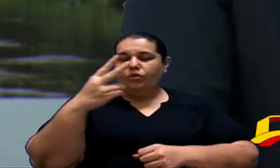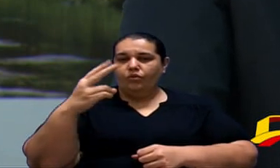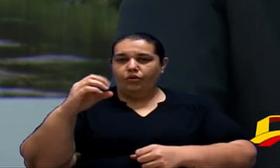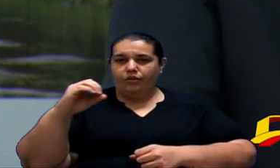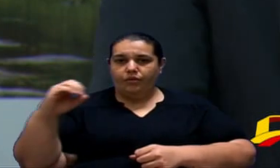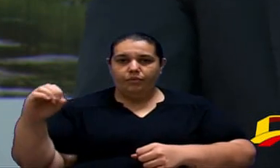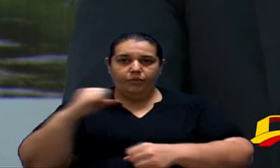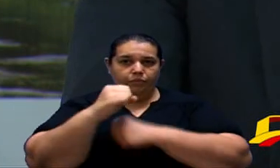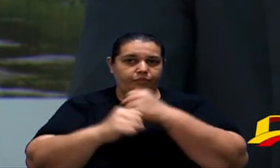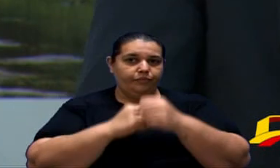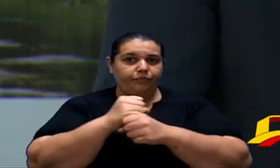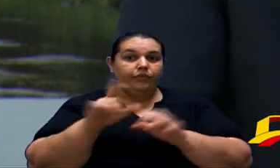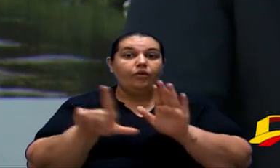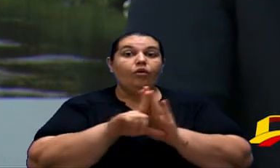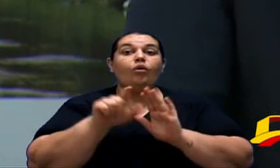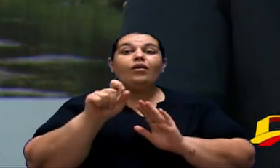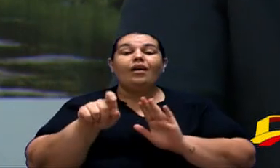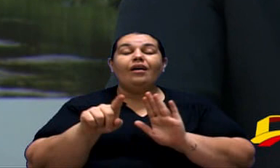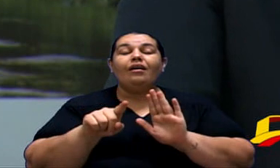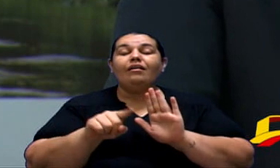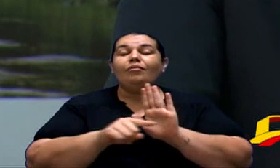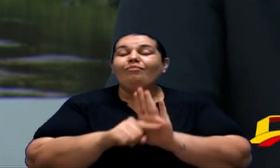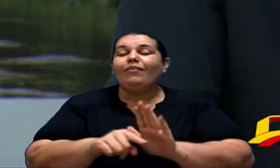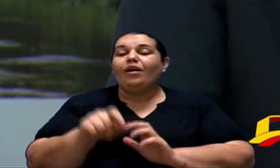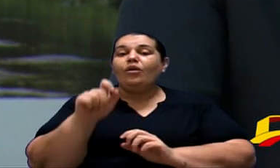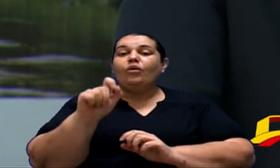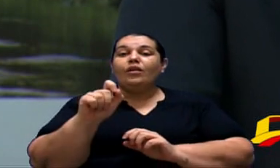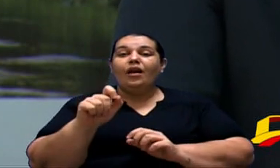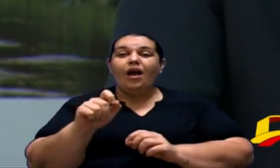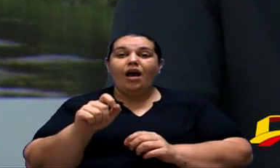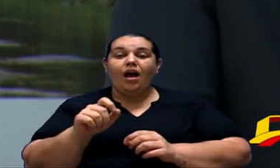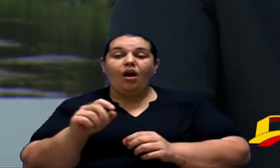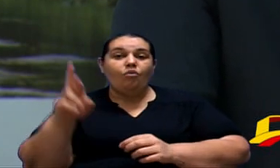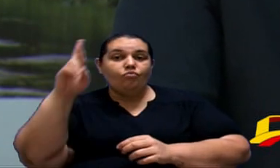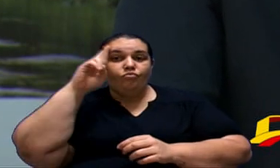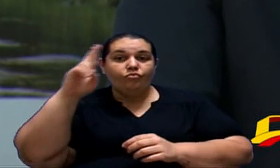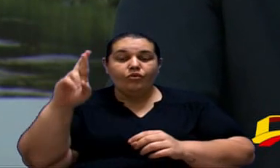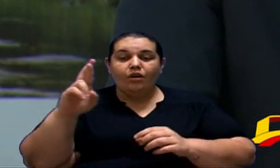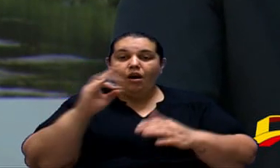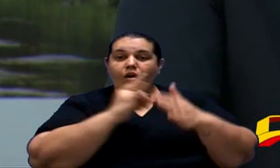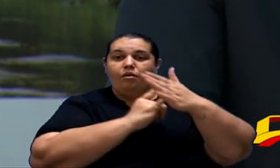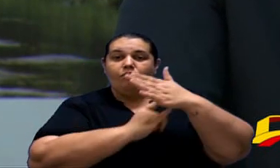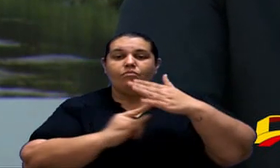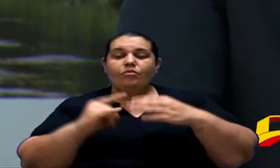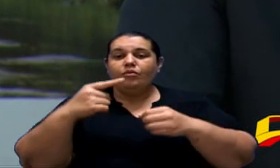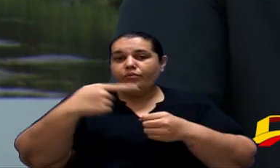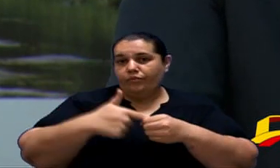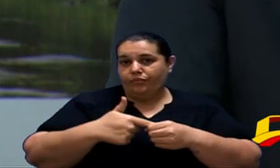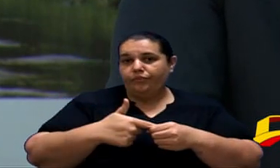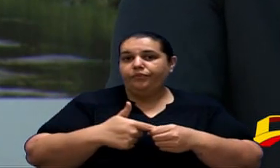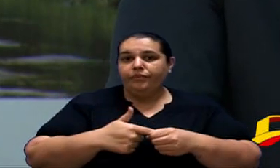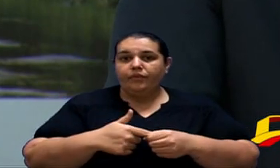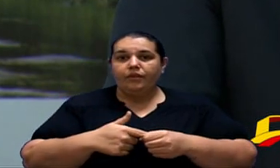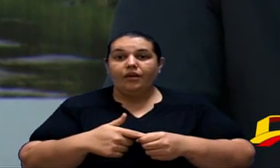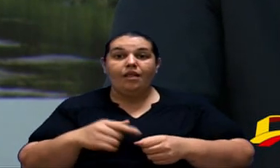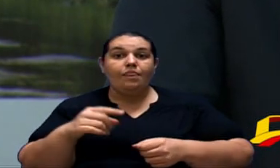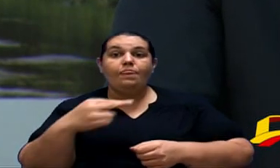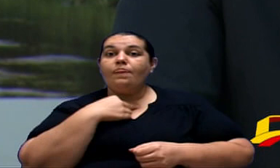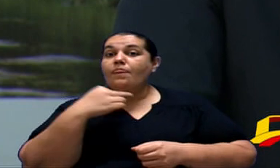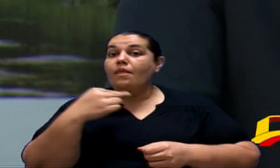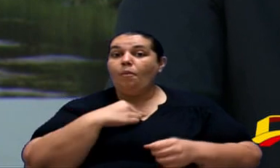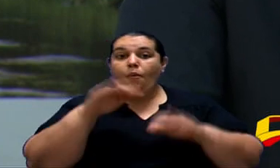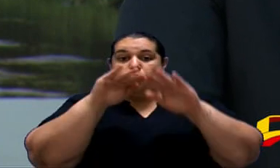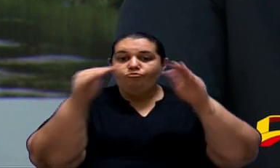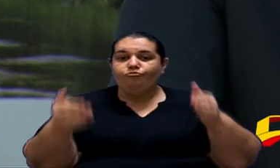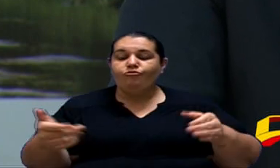Essa lei, ela impede que os donos do posto de combustíveis implementem as bombas de autoabastecimentos no